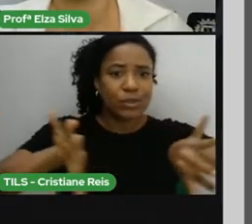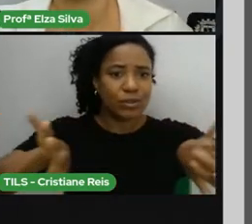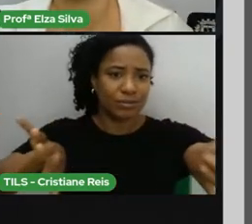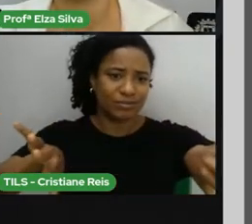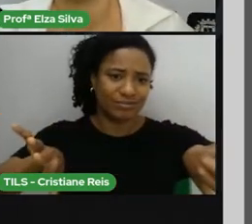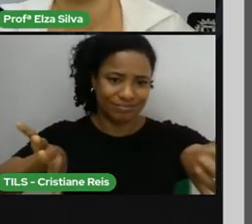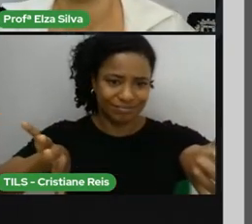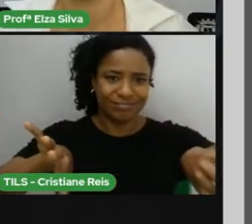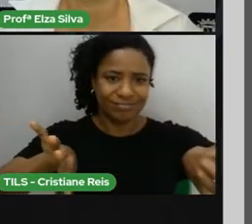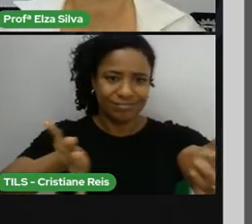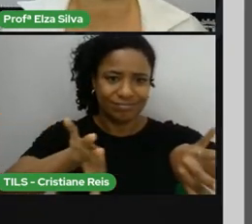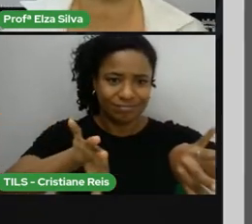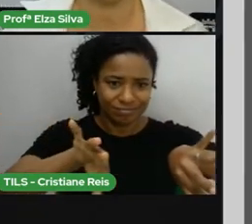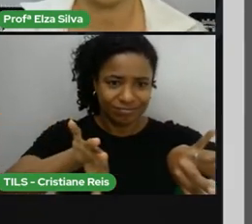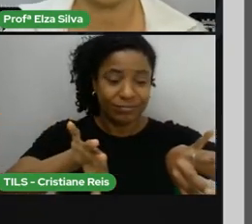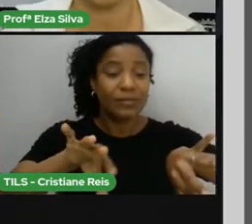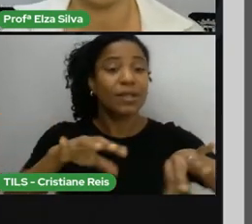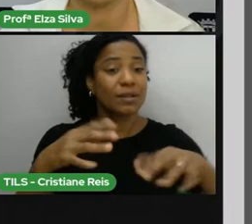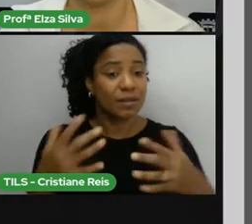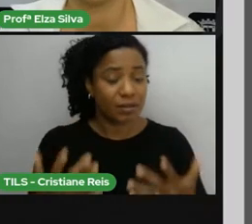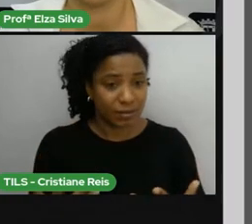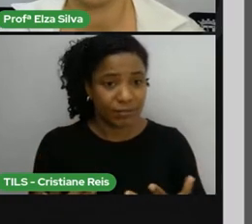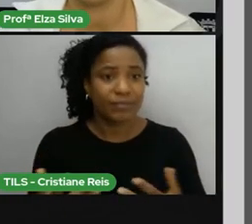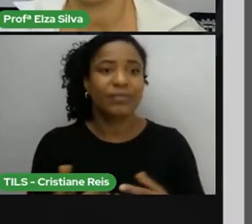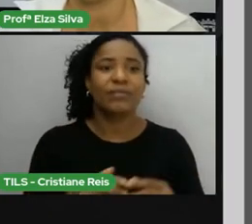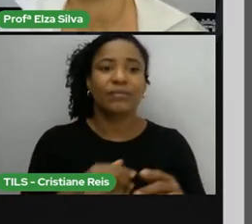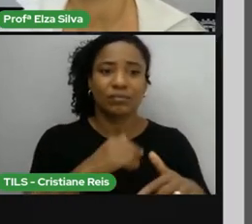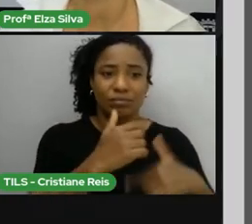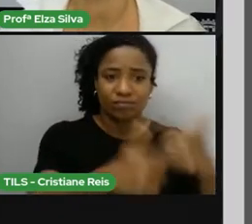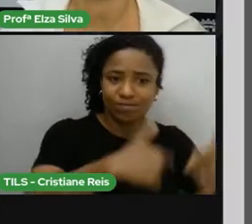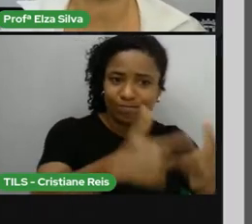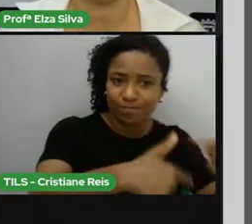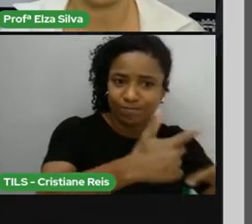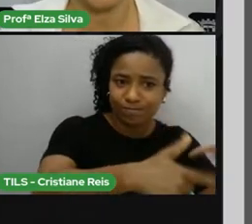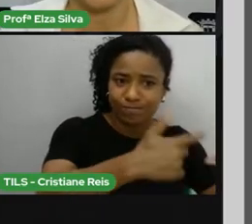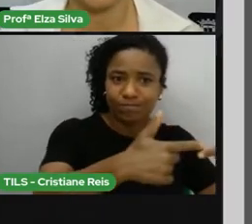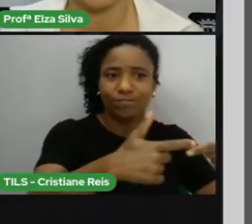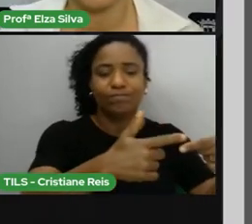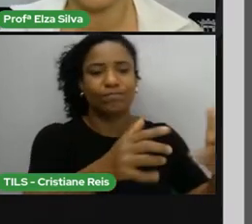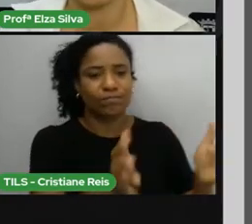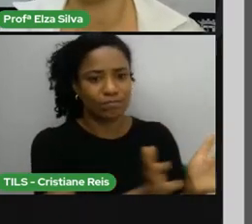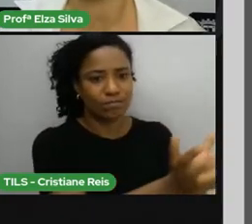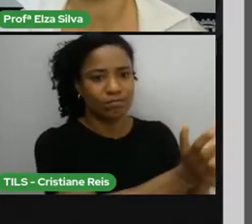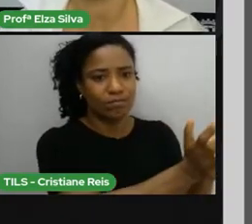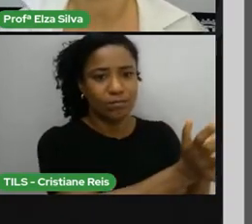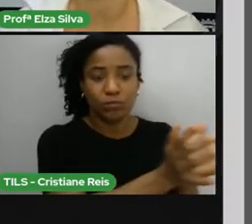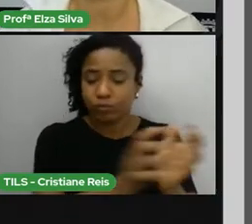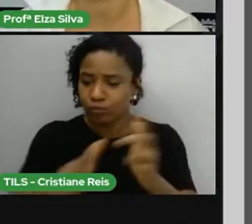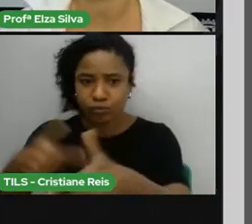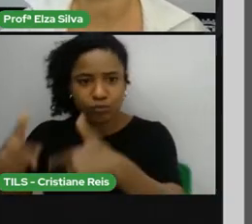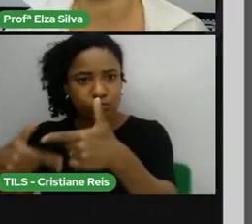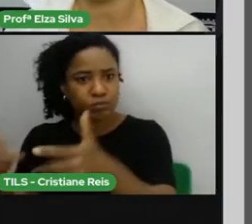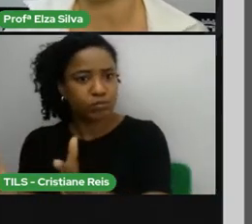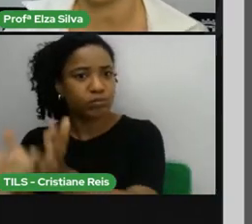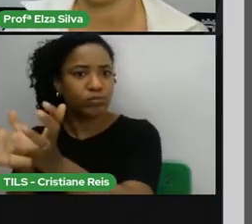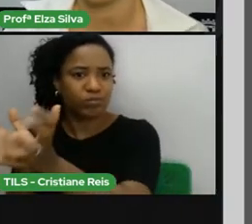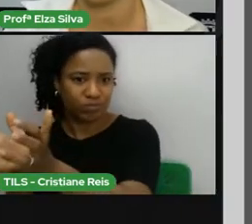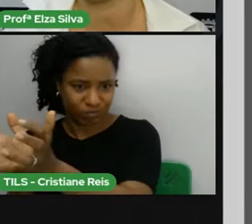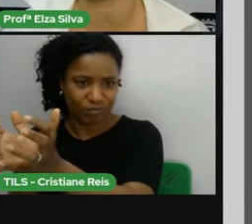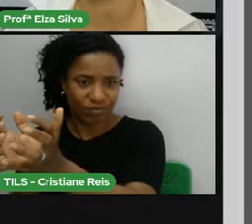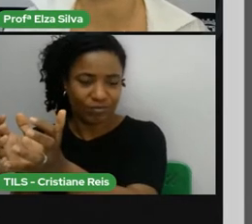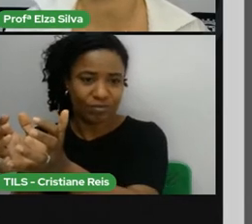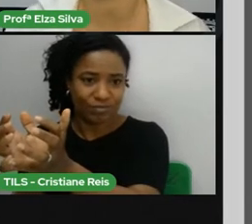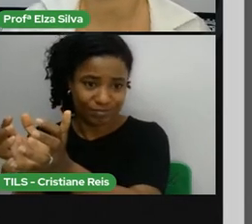do outro. Então, tudo o eles faziam eram de maneira separada. Eles viviam, inclusive, em áreas